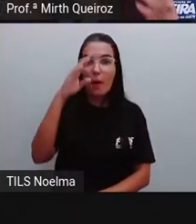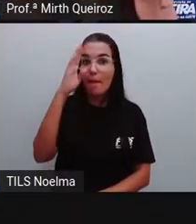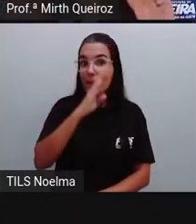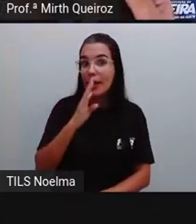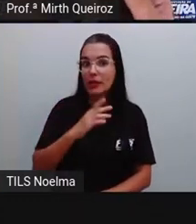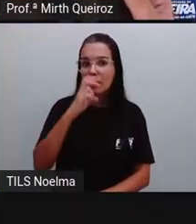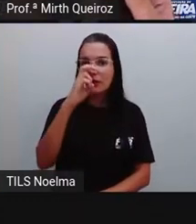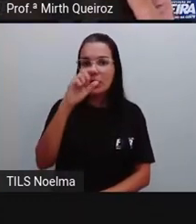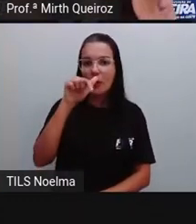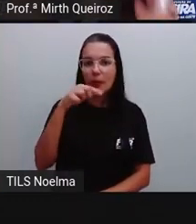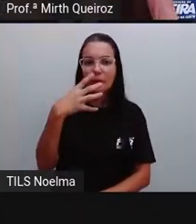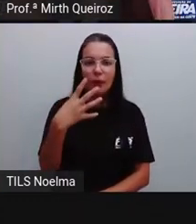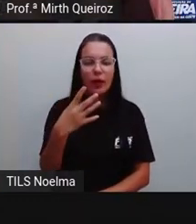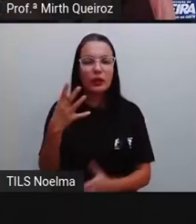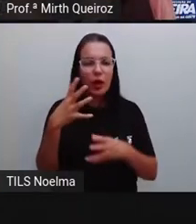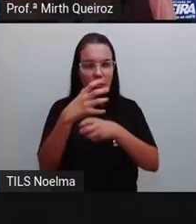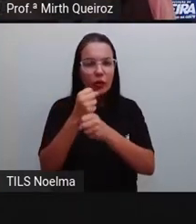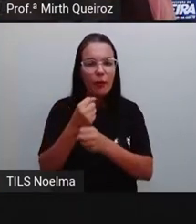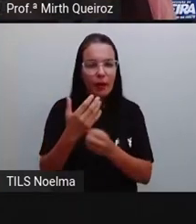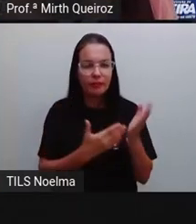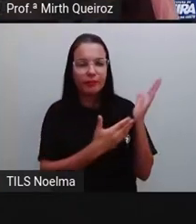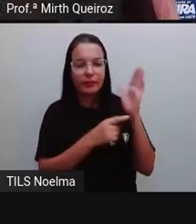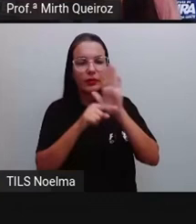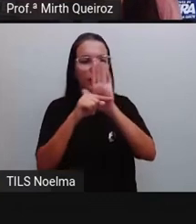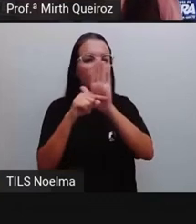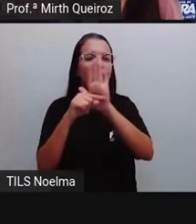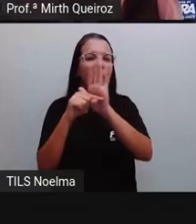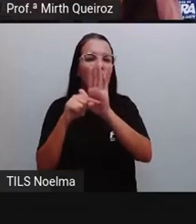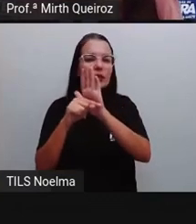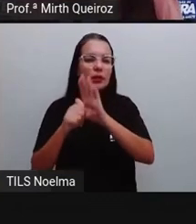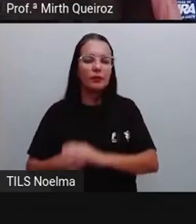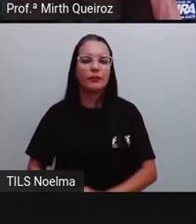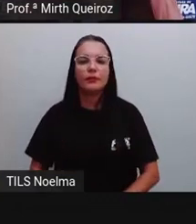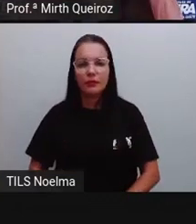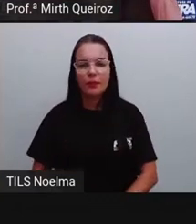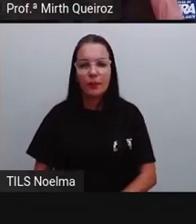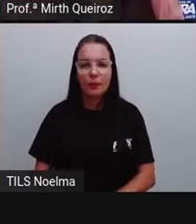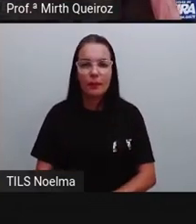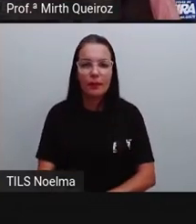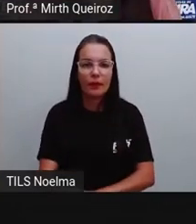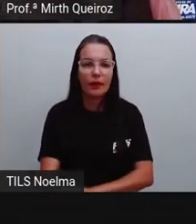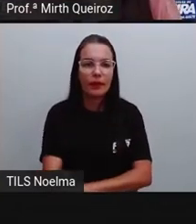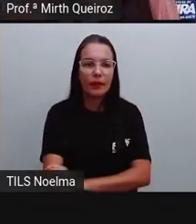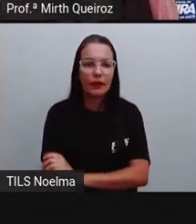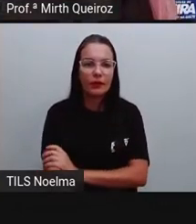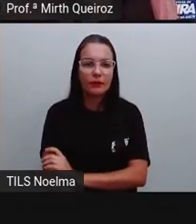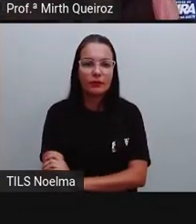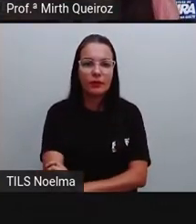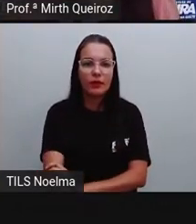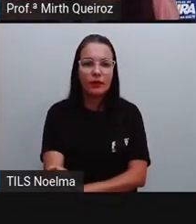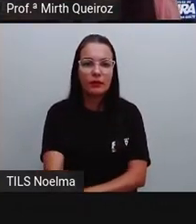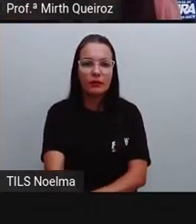,4. Vamos fazer essa continha aqui? Estados Unidos,